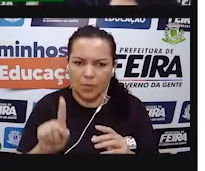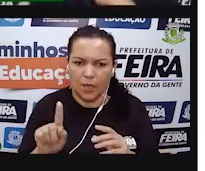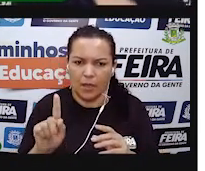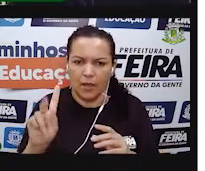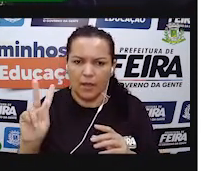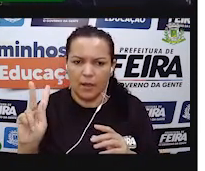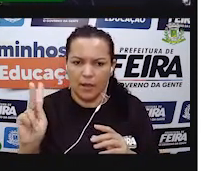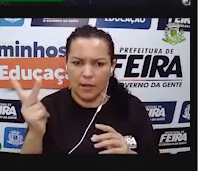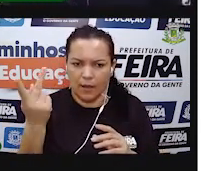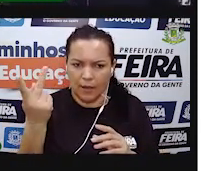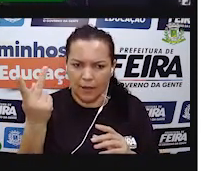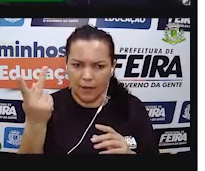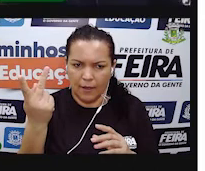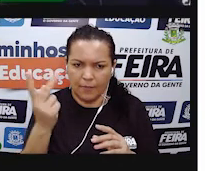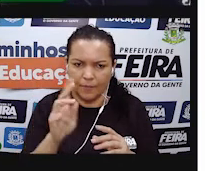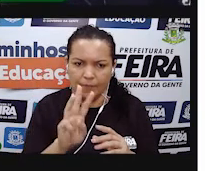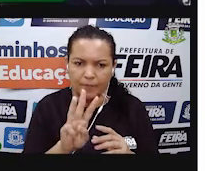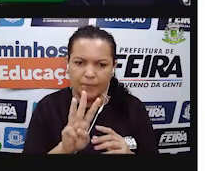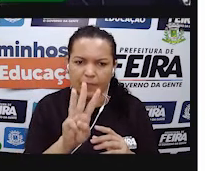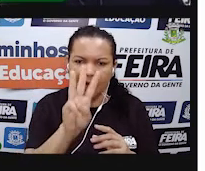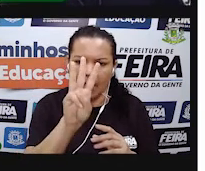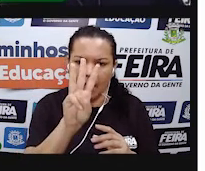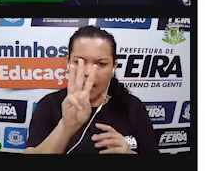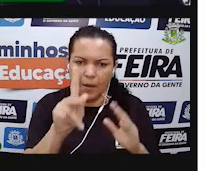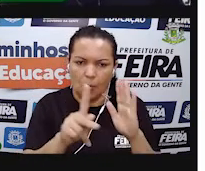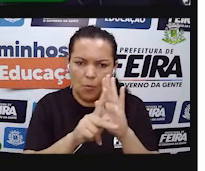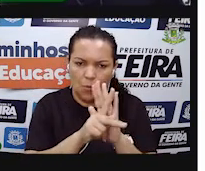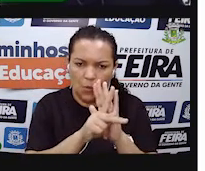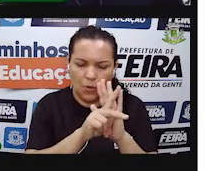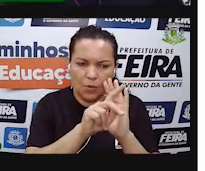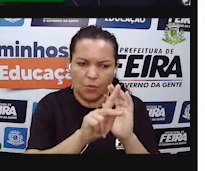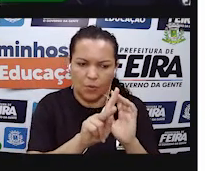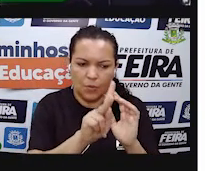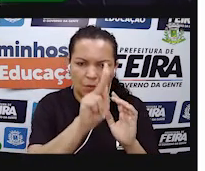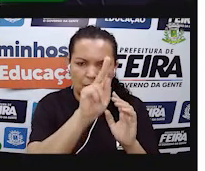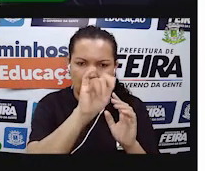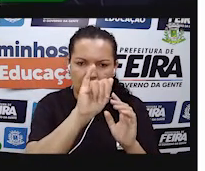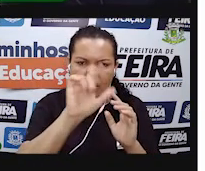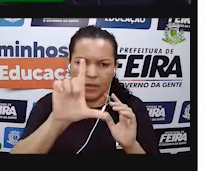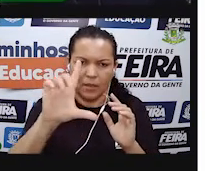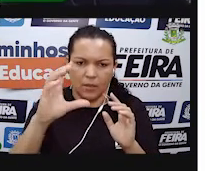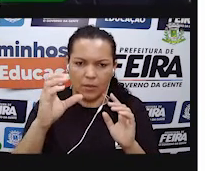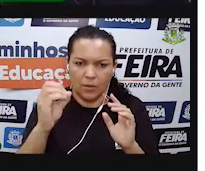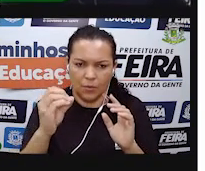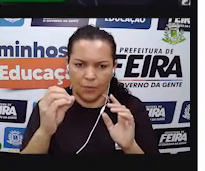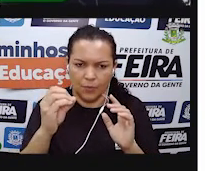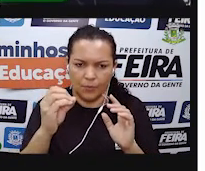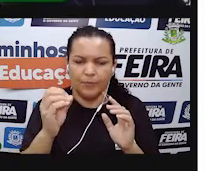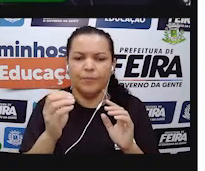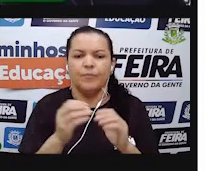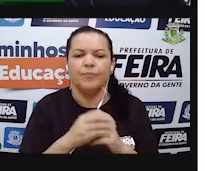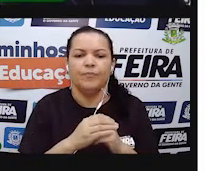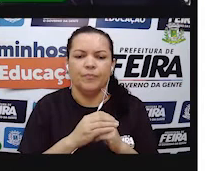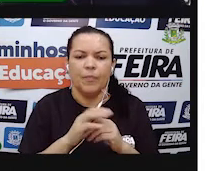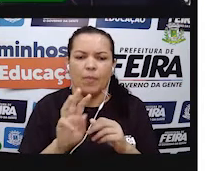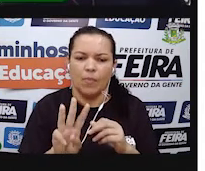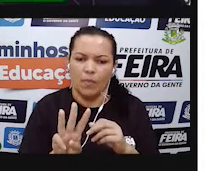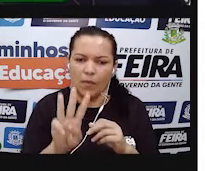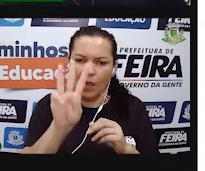quilowatts hora. Representado com essas letrinhas, K, que vem de quilo, certo?